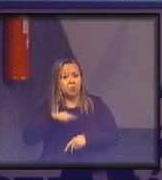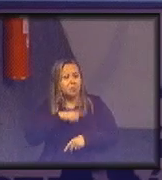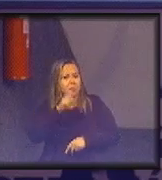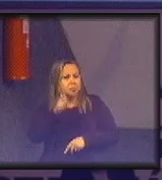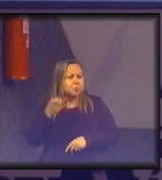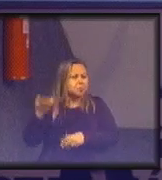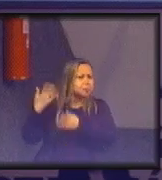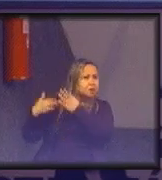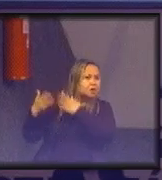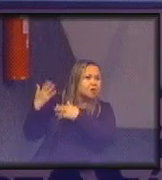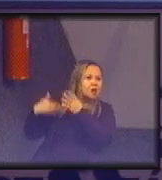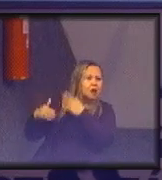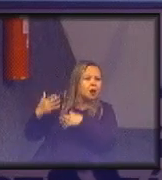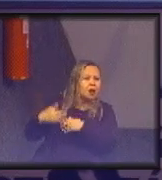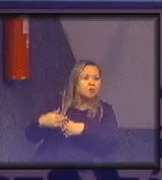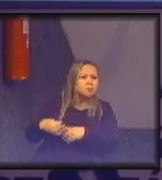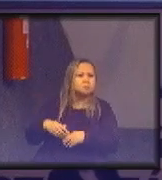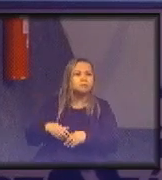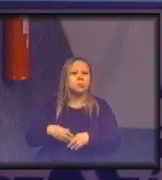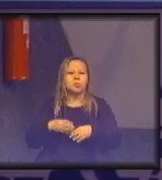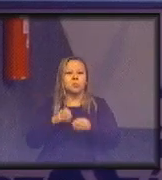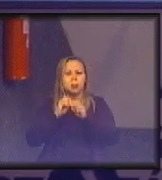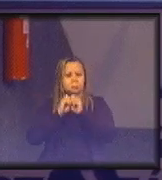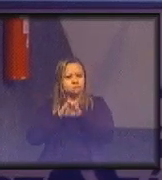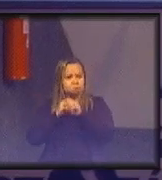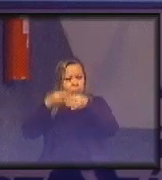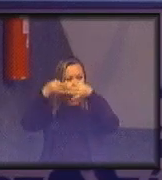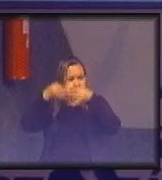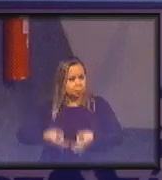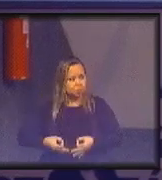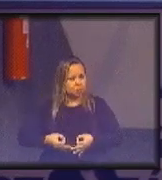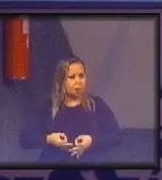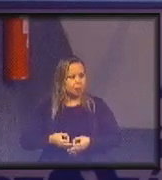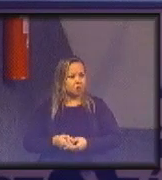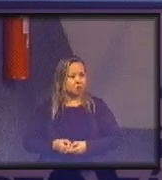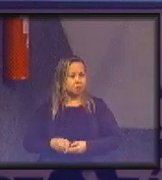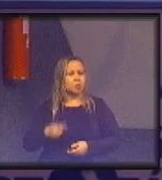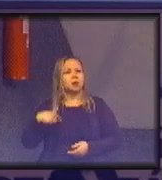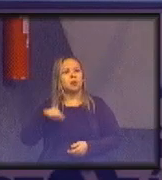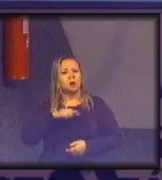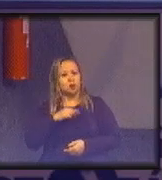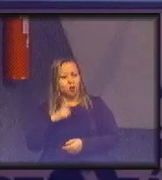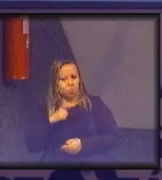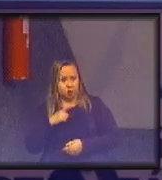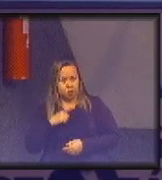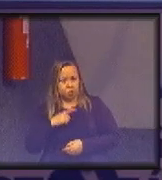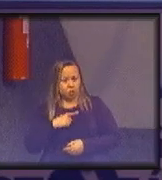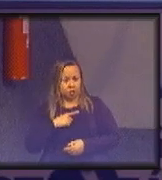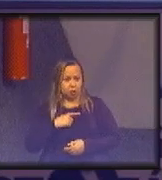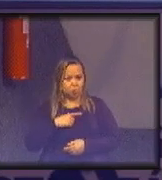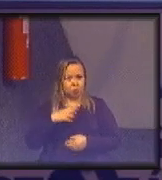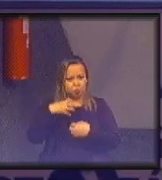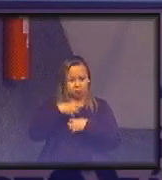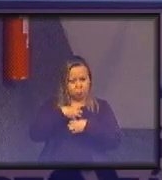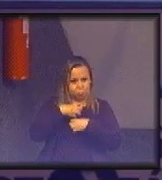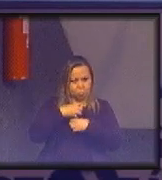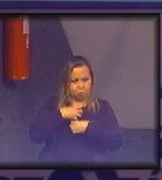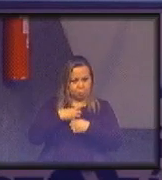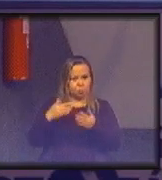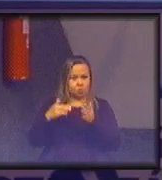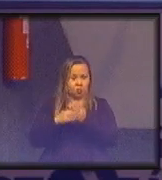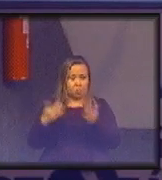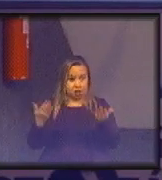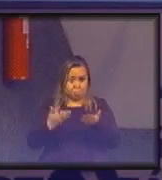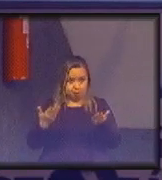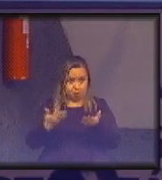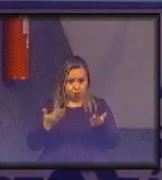essencialmente disciplinares ou seja nós tínhamos a grande tendência e temos até hoje porque todo